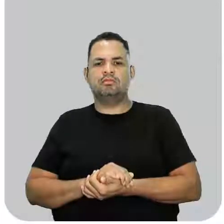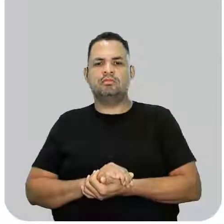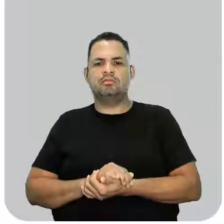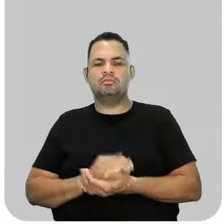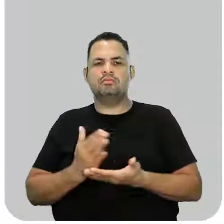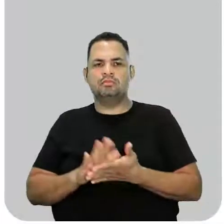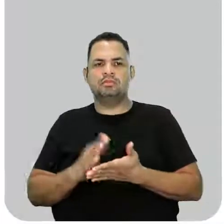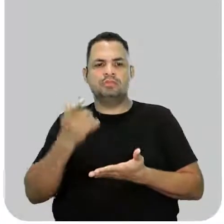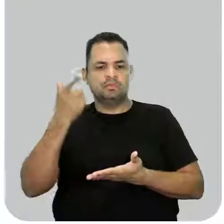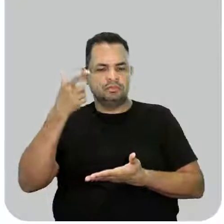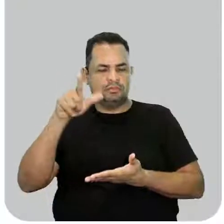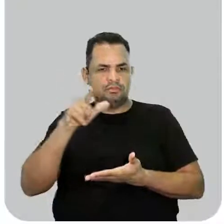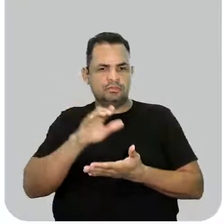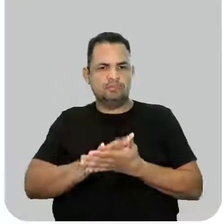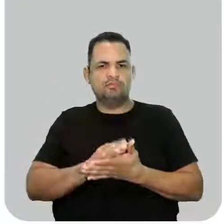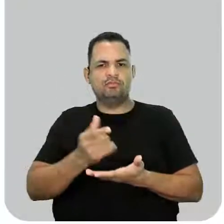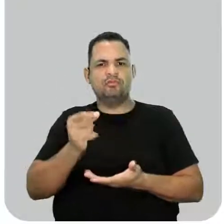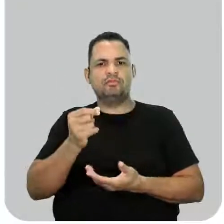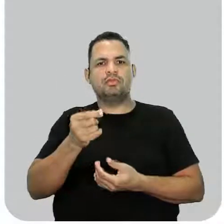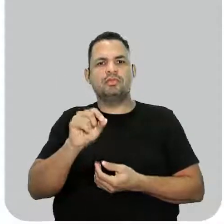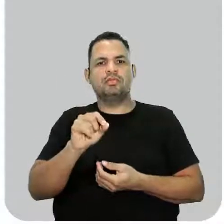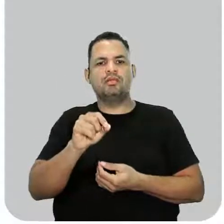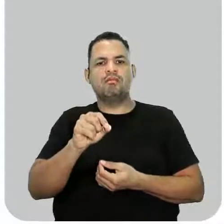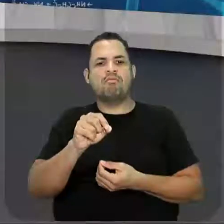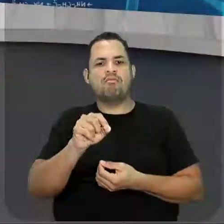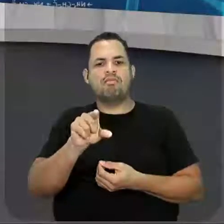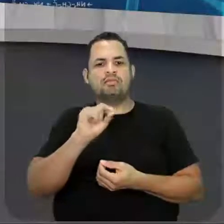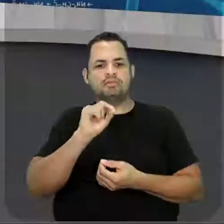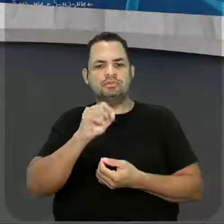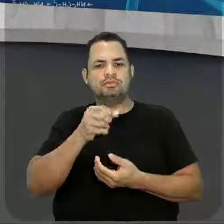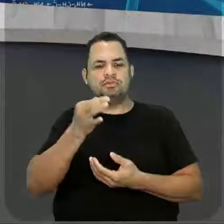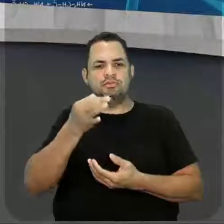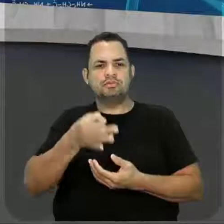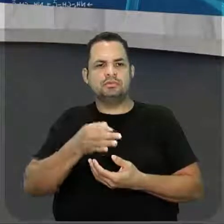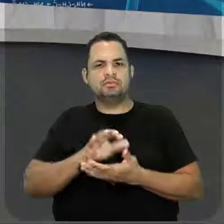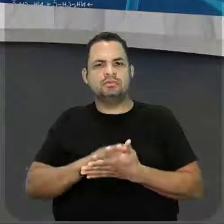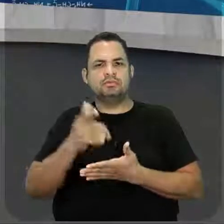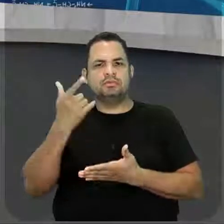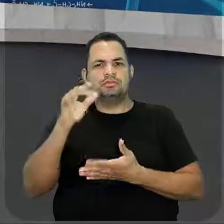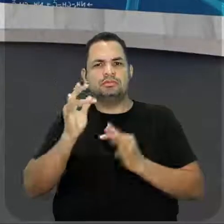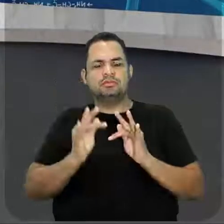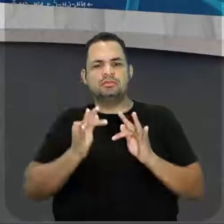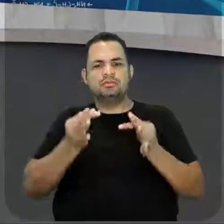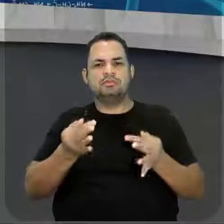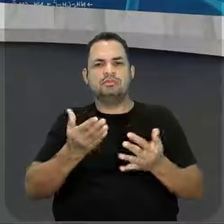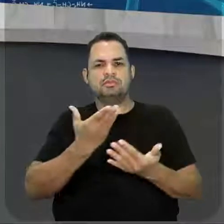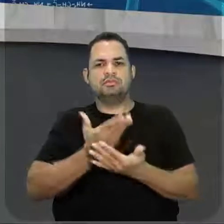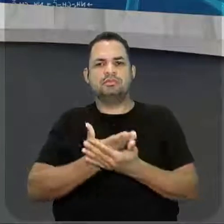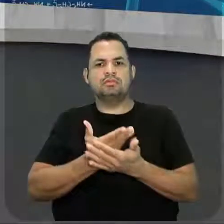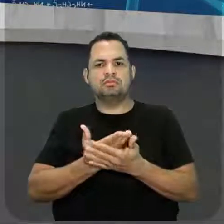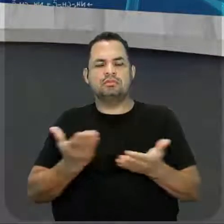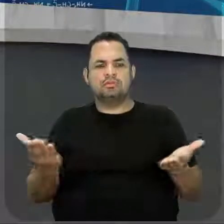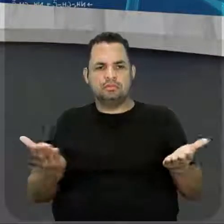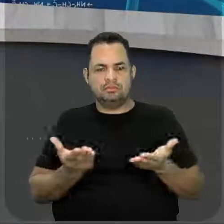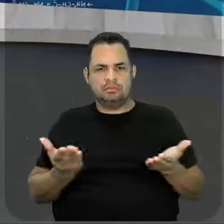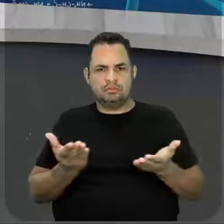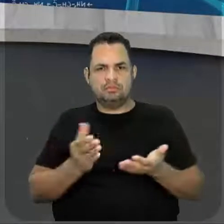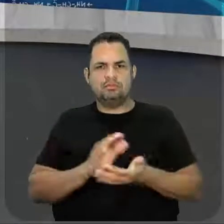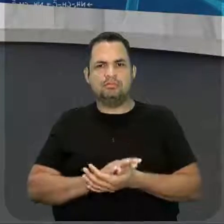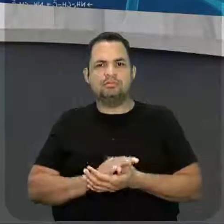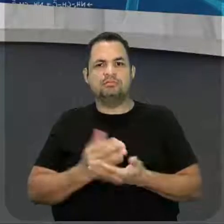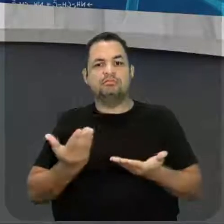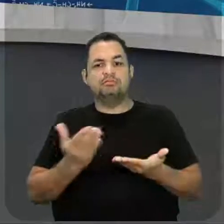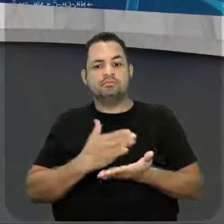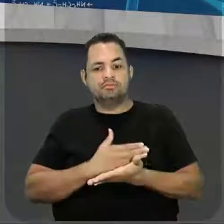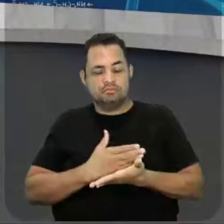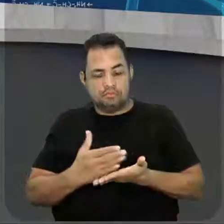nós conseguimos marcar a nossa alternativa correta e conseguimos encerrar a nossa aula de hoje. Mas como a